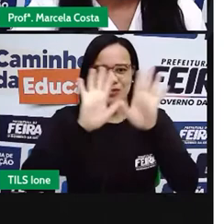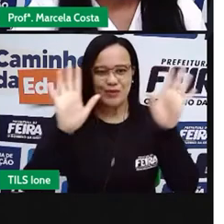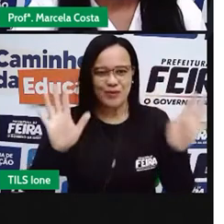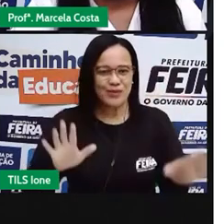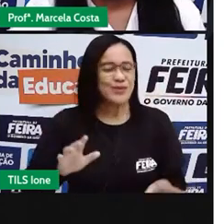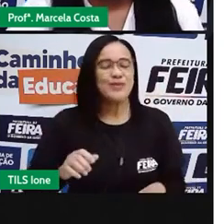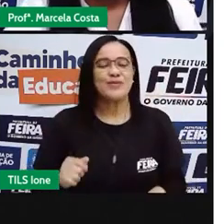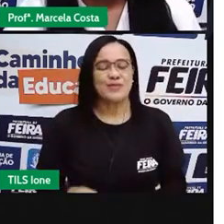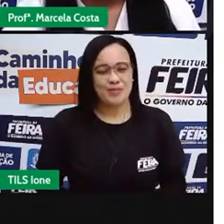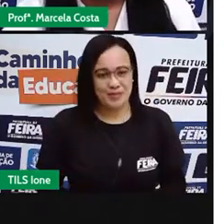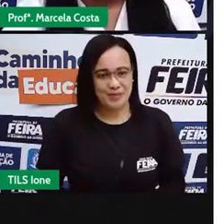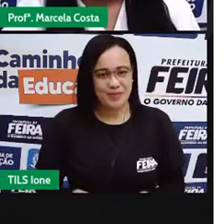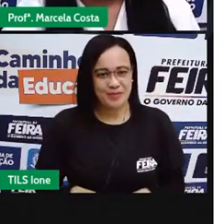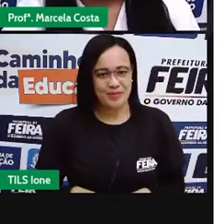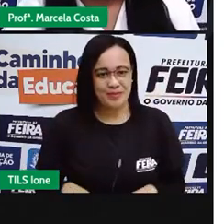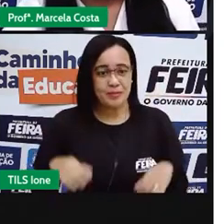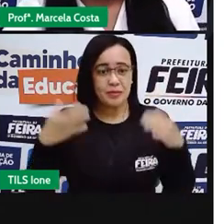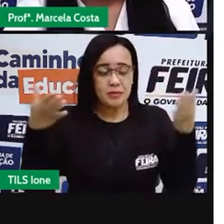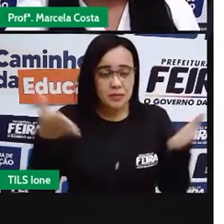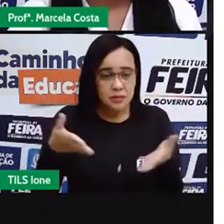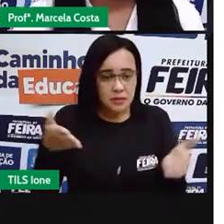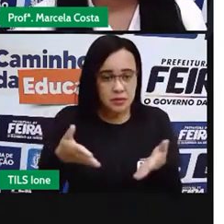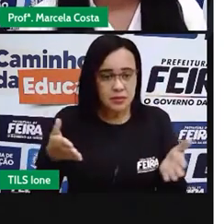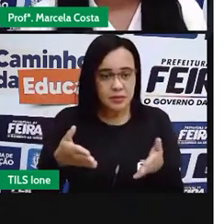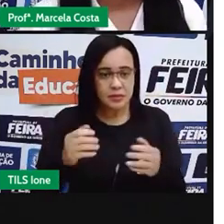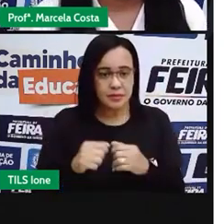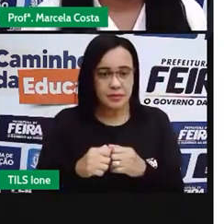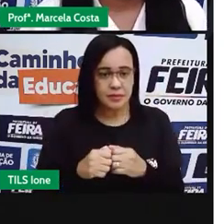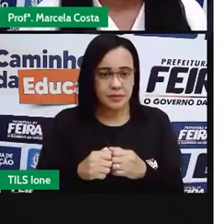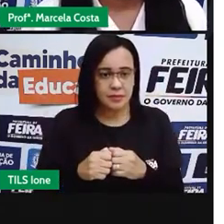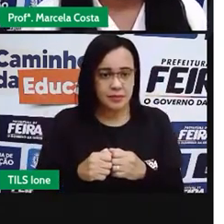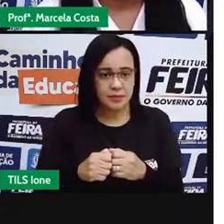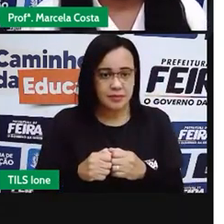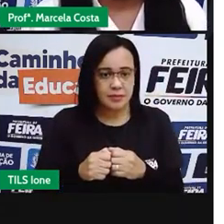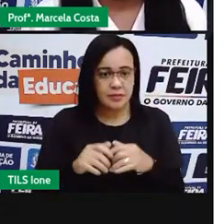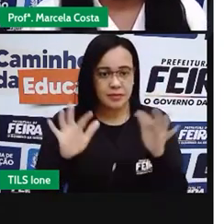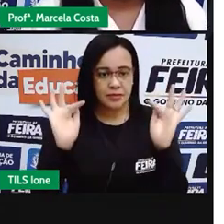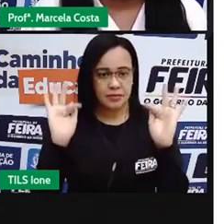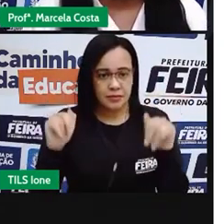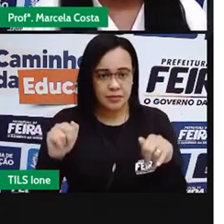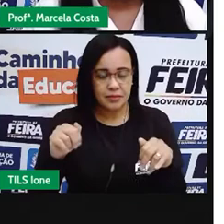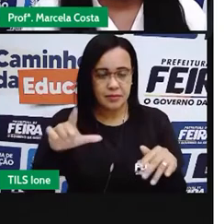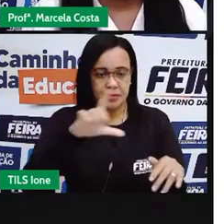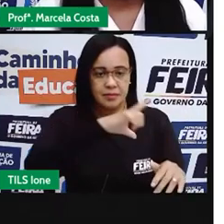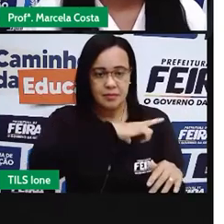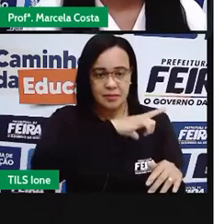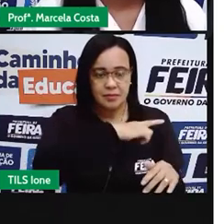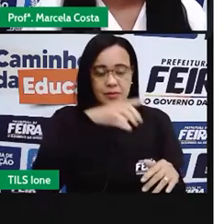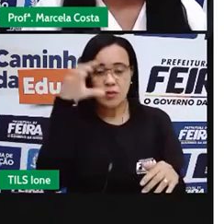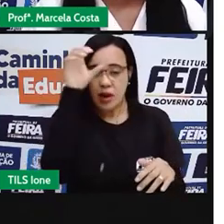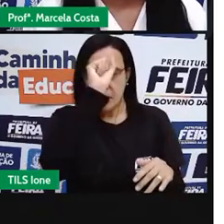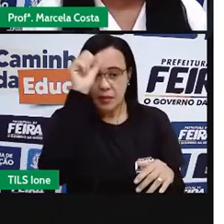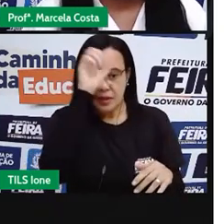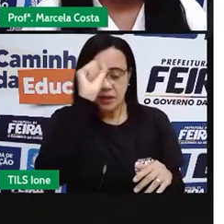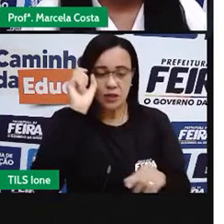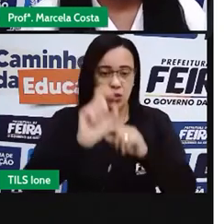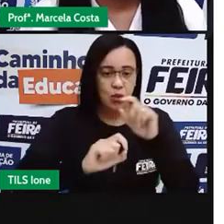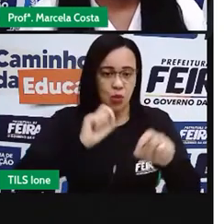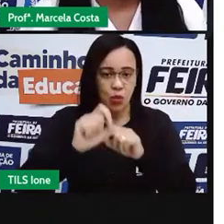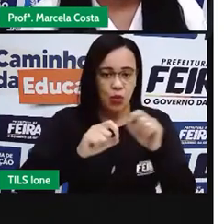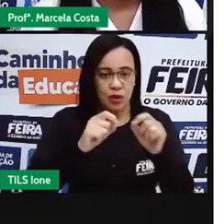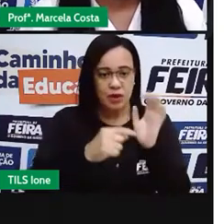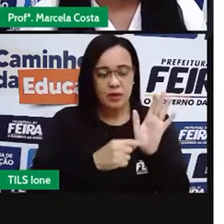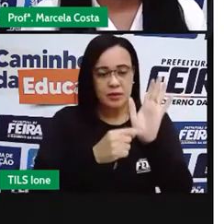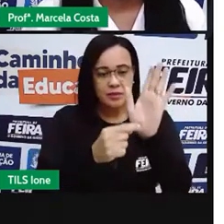Então, nessa aula de hoje, eu espero que, ao final, você tenha aprendido a identificar